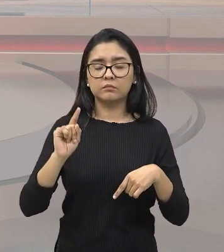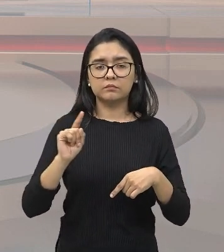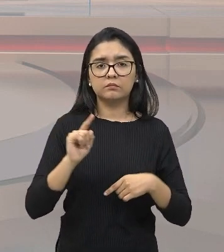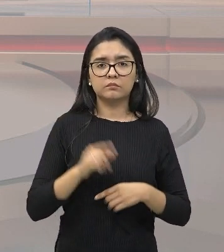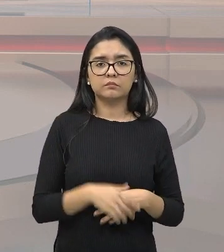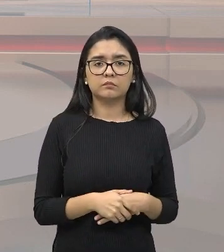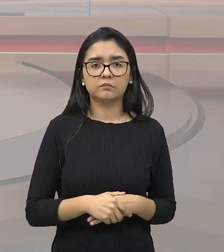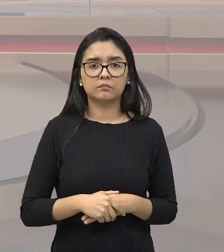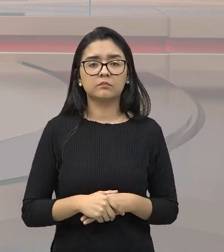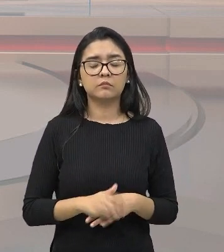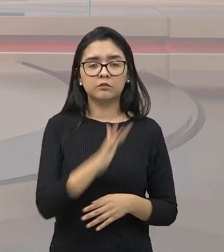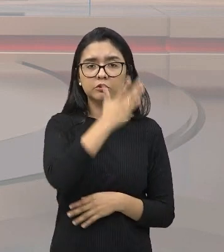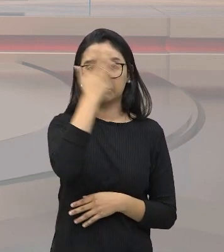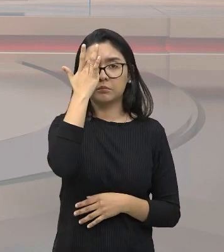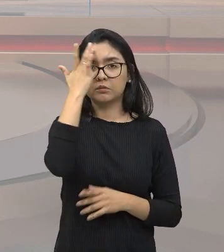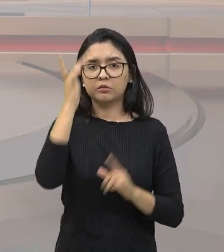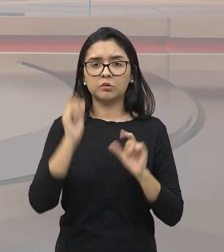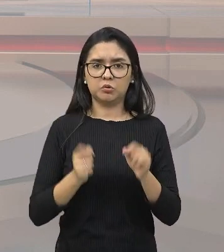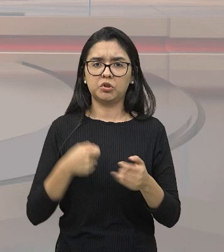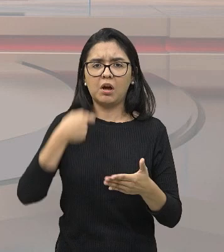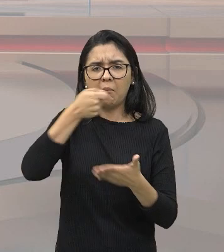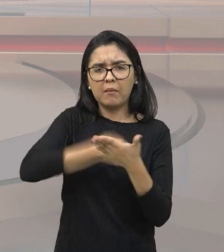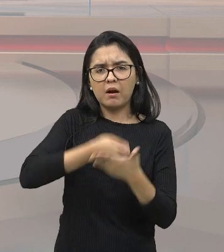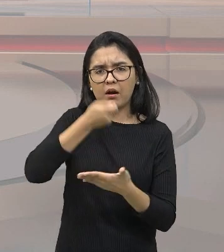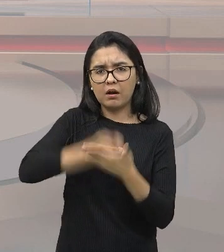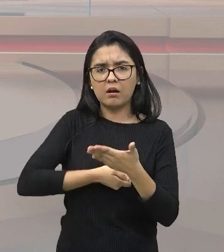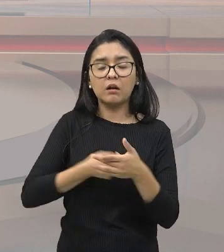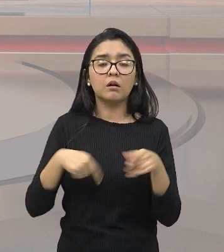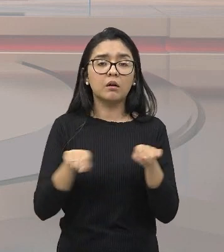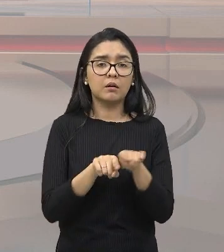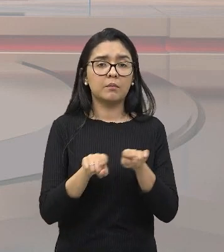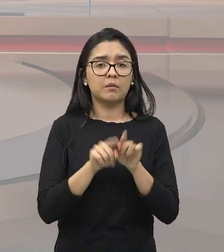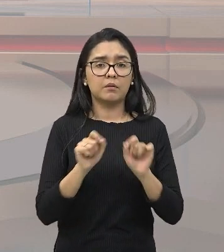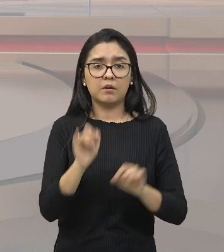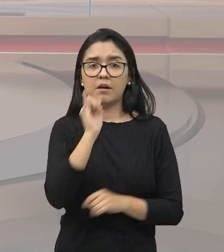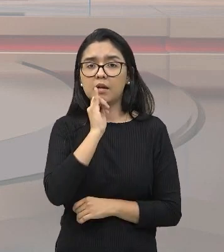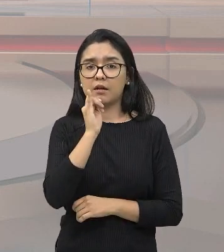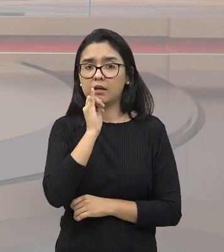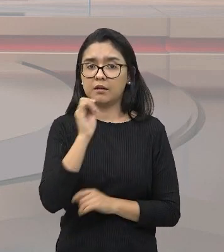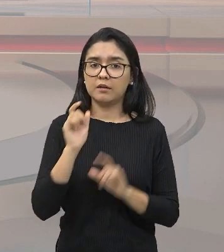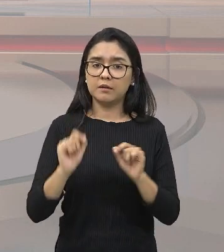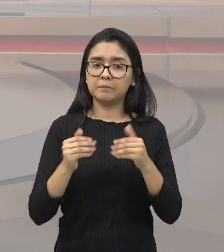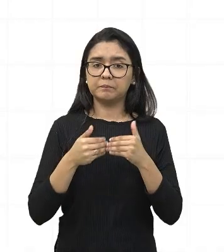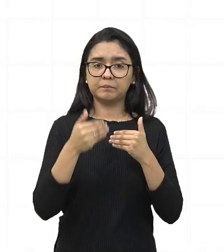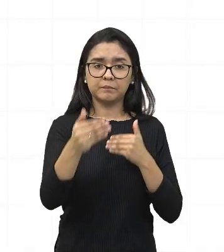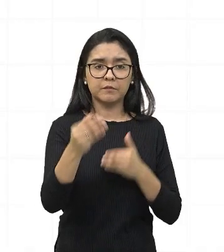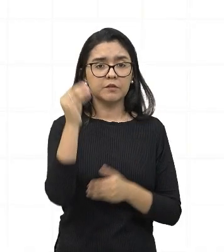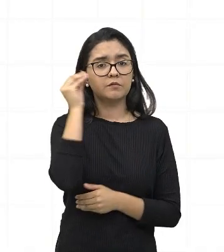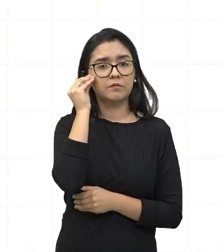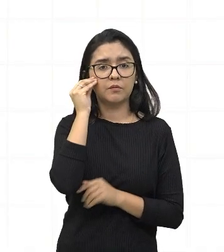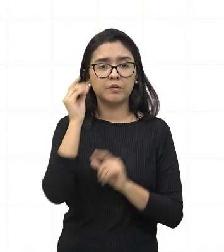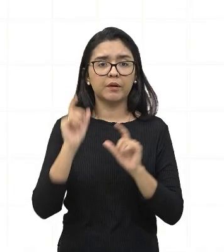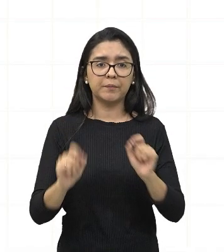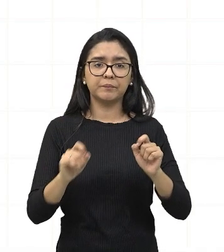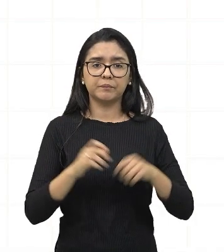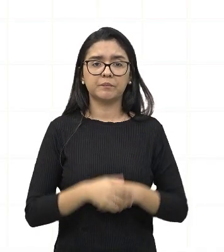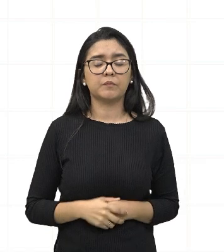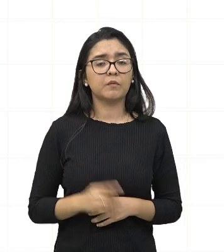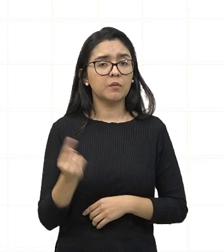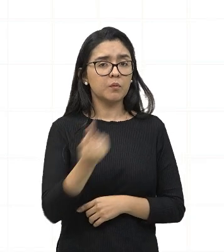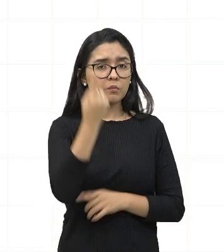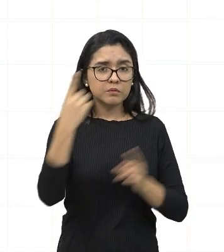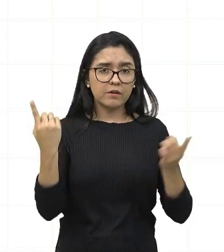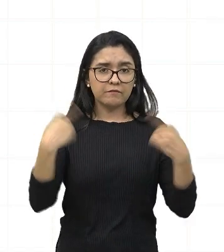dos seus opressores. Como, por exemplo, os desafios que a gente vai ver aqui na sequência, que é um deles,